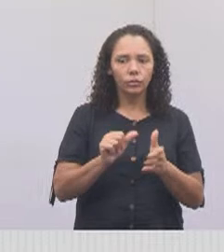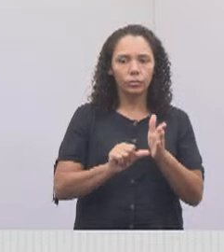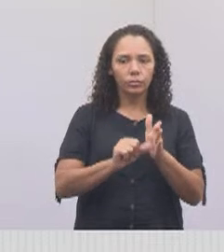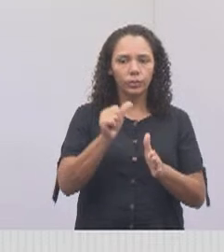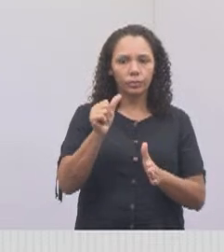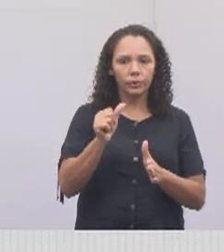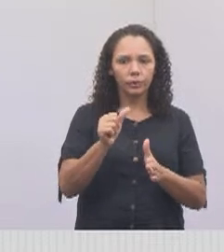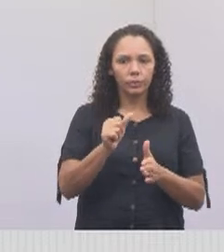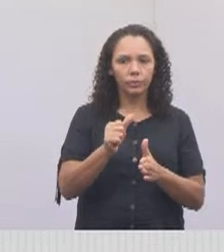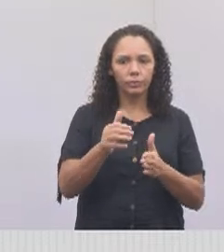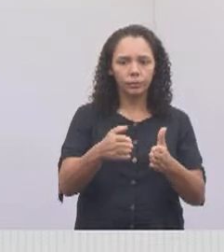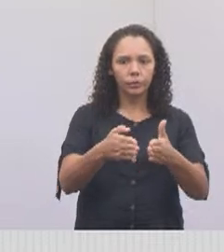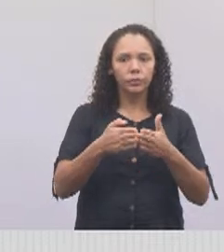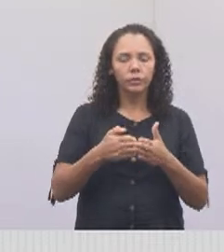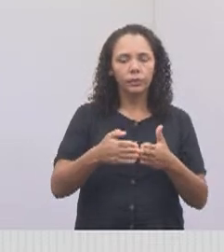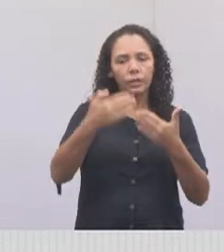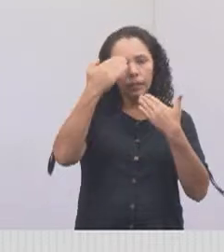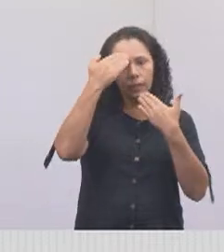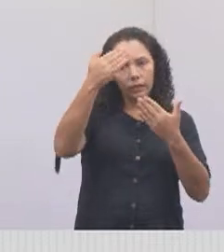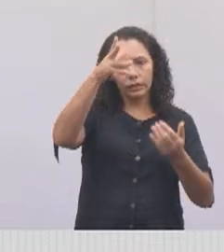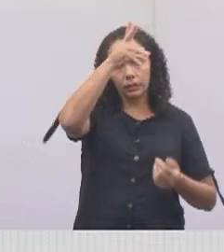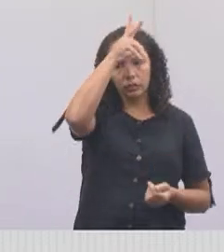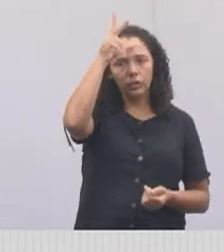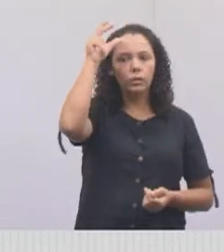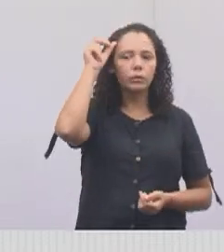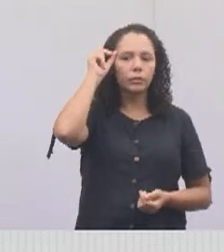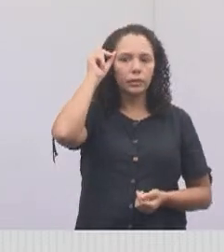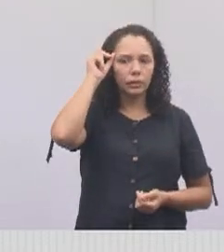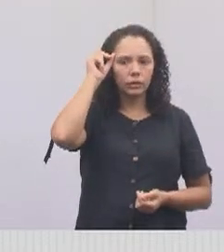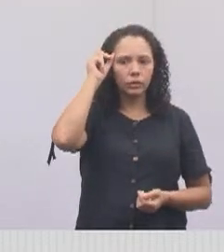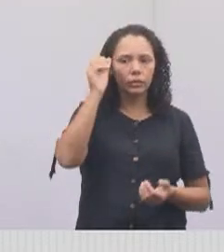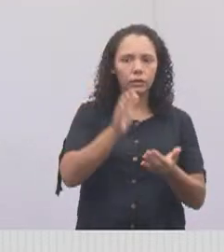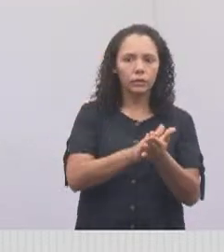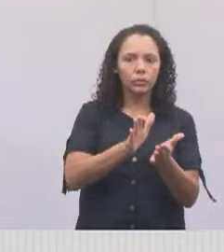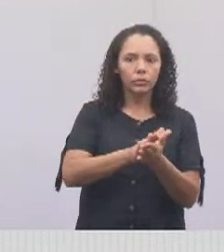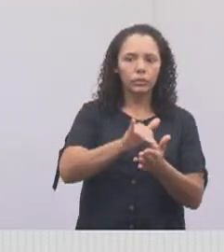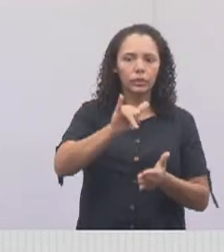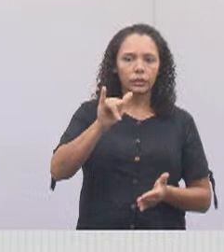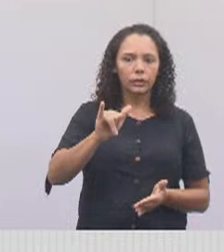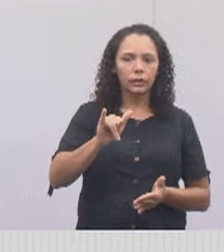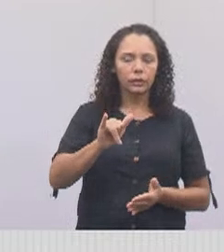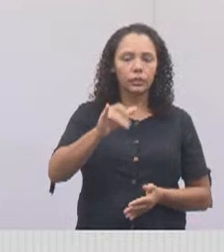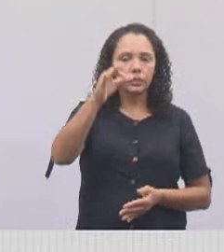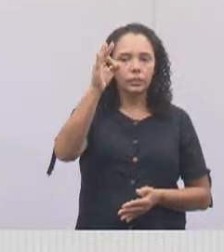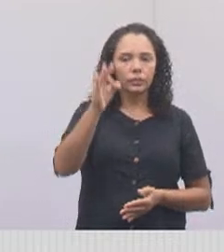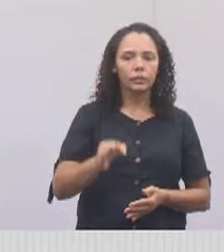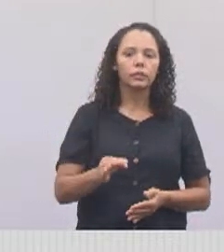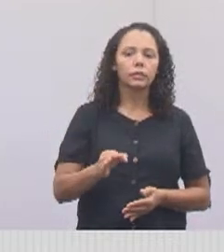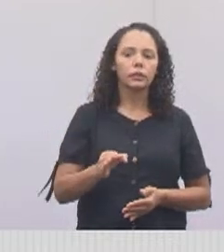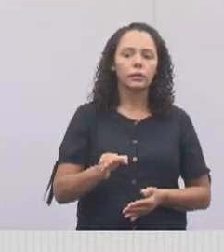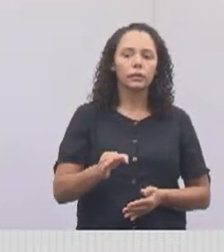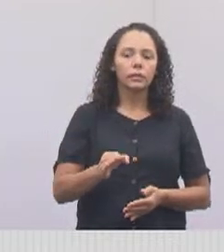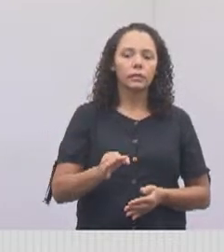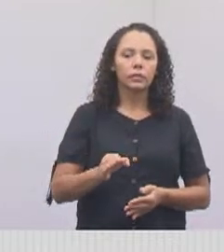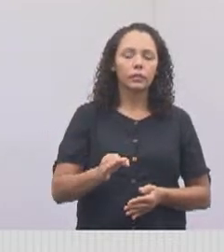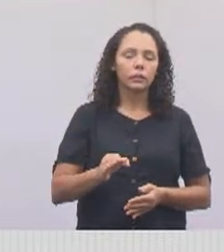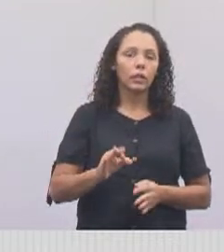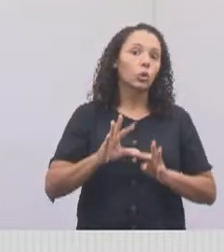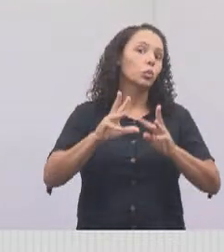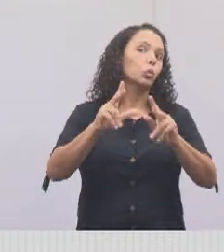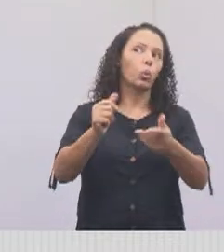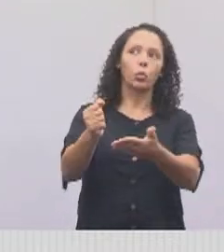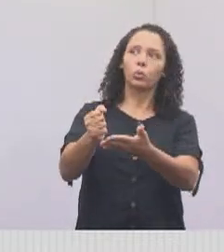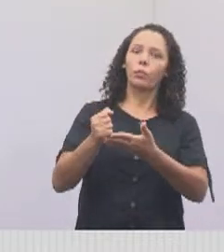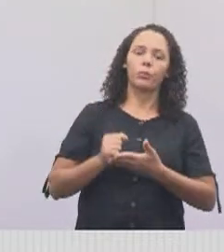por favor. Agradeço também a Prefeitura, de Jacareí, com certeza, que eu não tive toda a colaboração que eu queria,